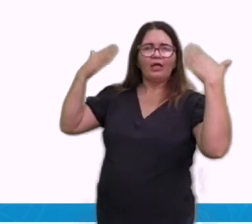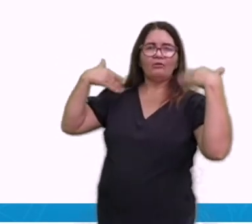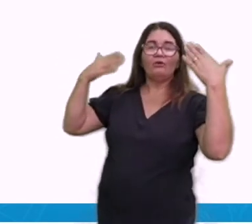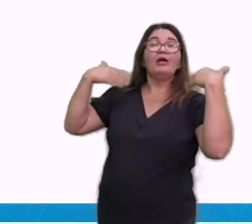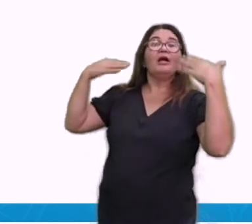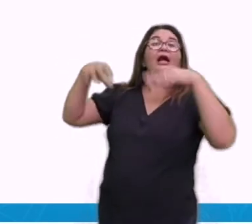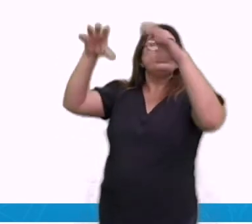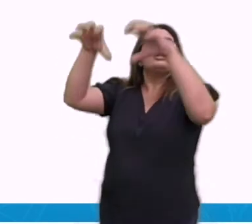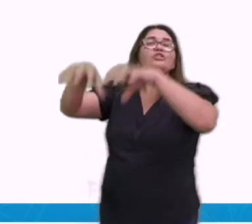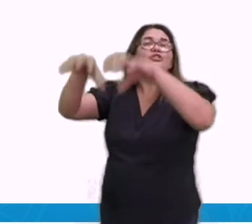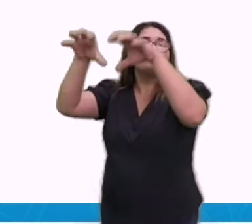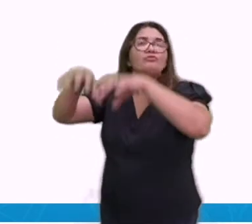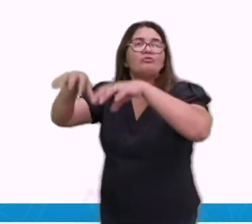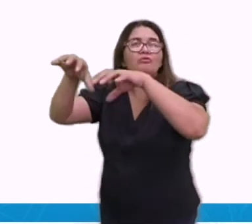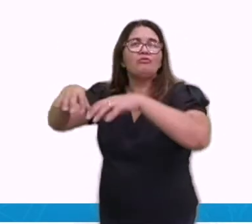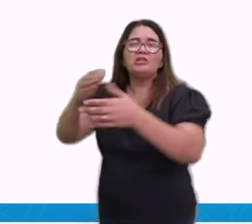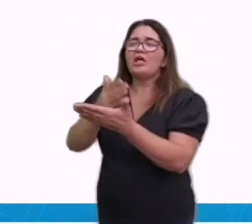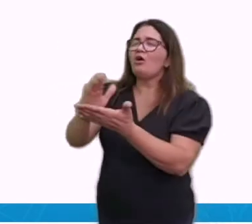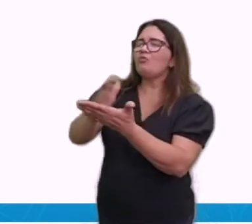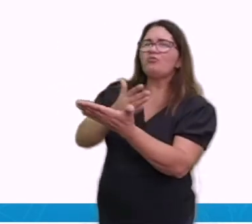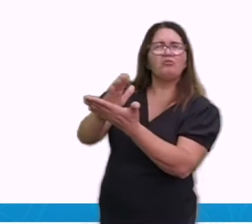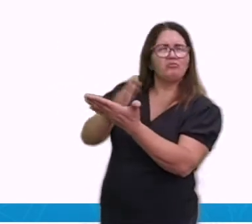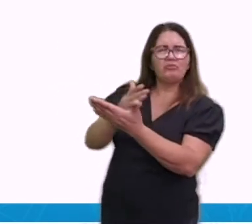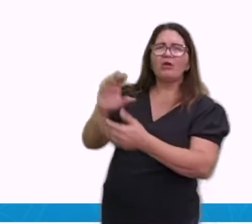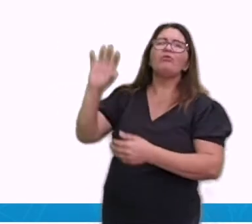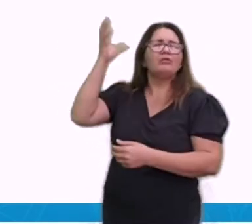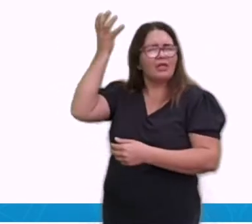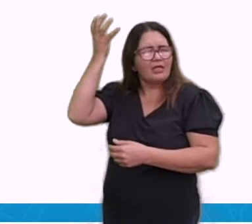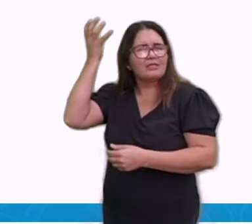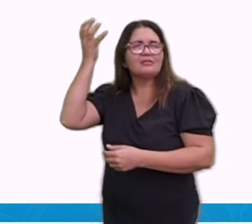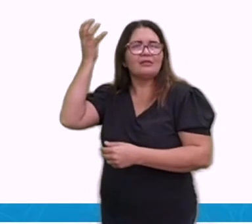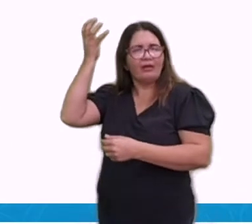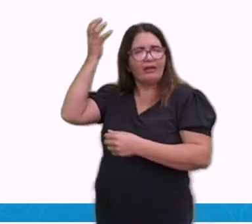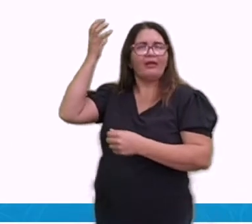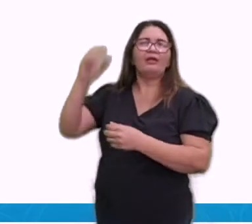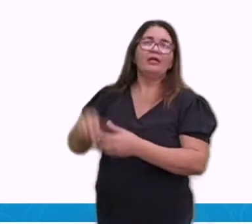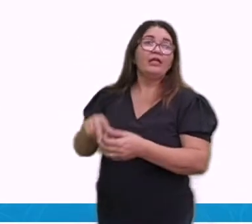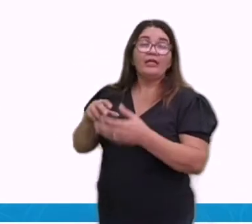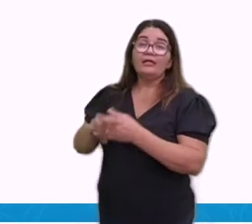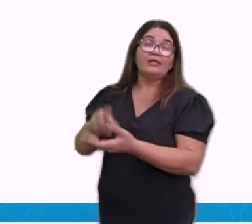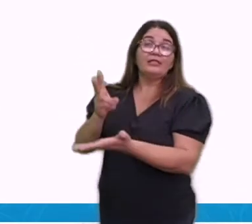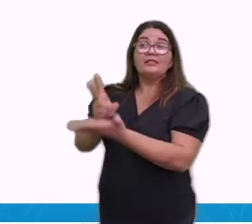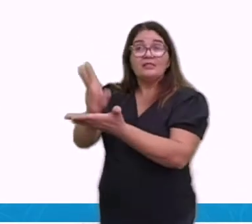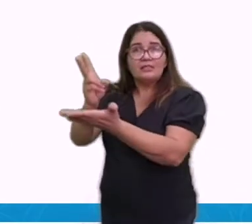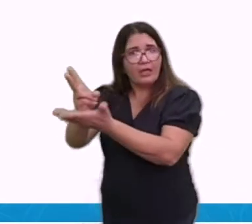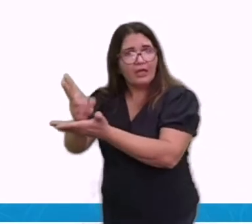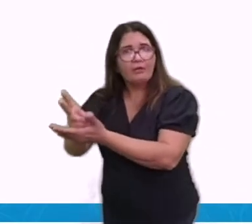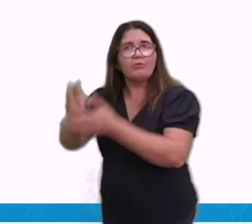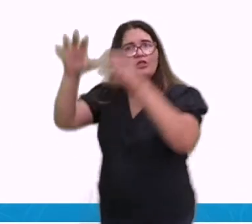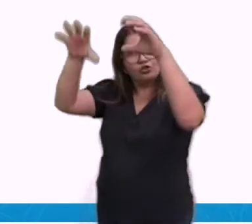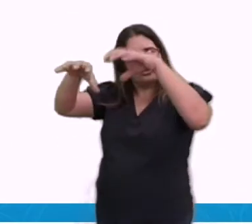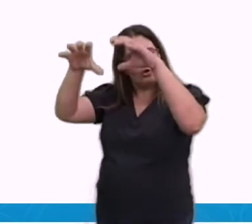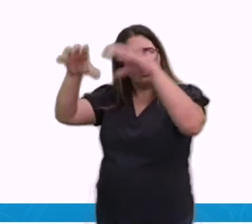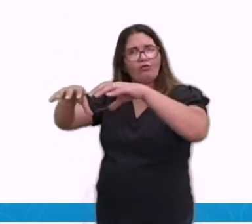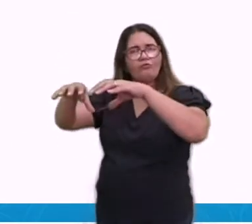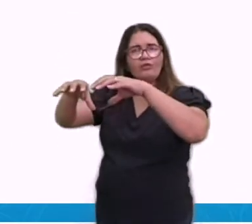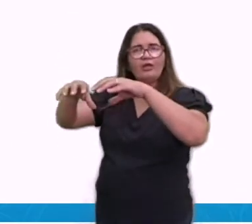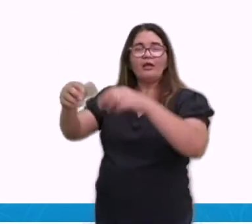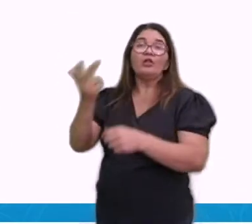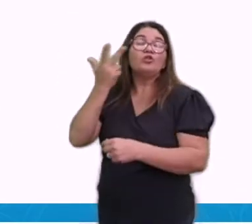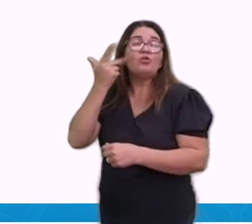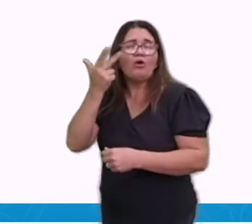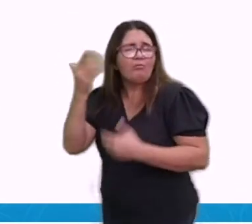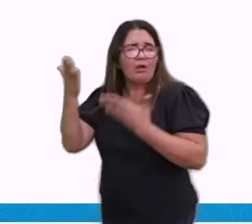Mas ele também tem chuvas regulares e bem distribuídas. Chove em toda a região subtropical atlântica. E